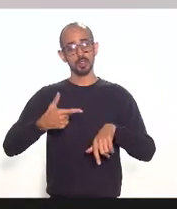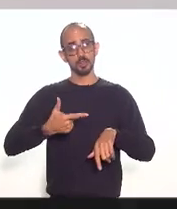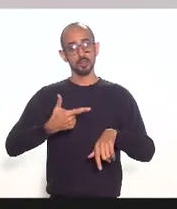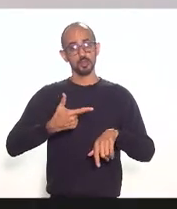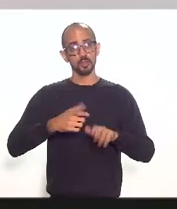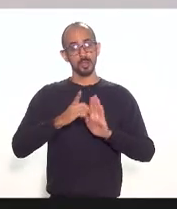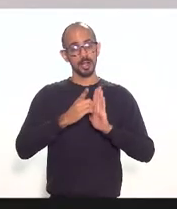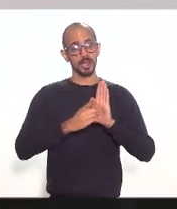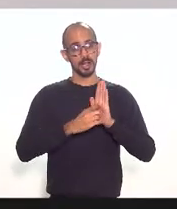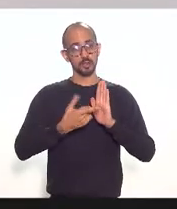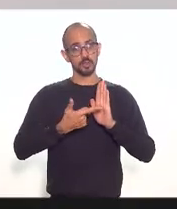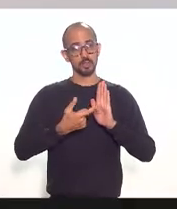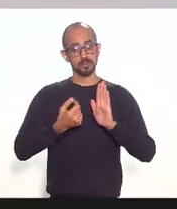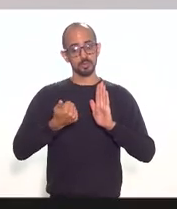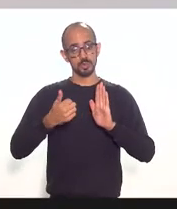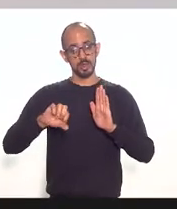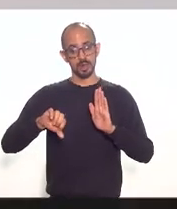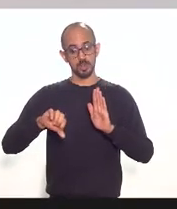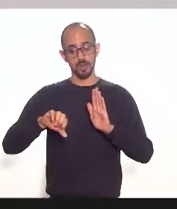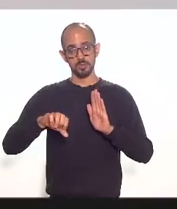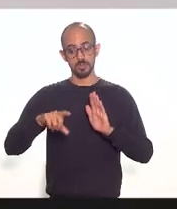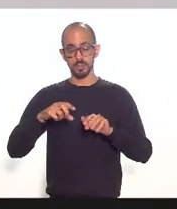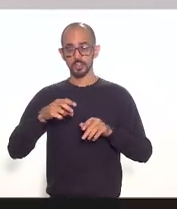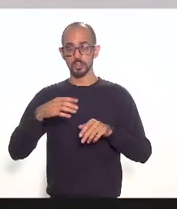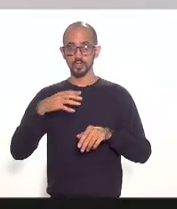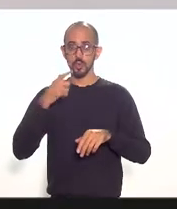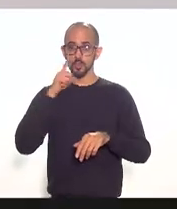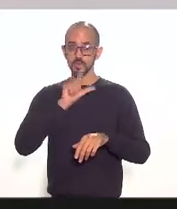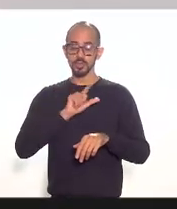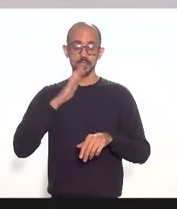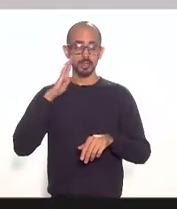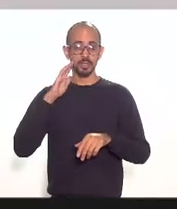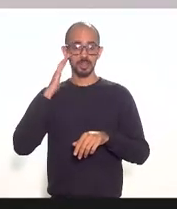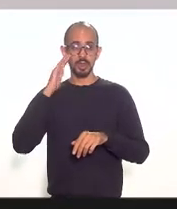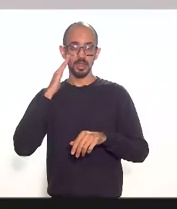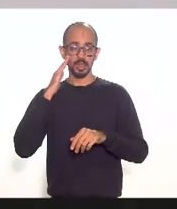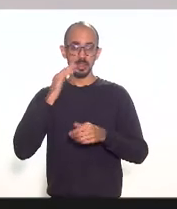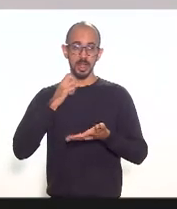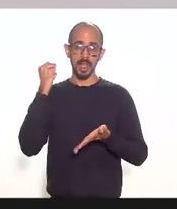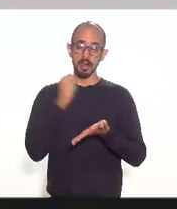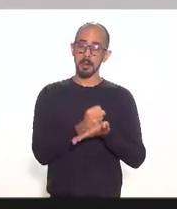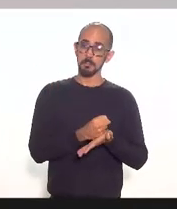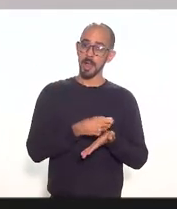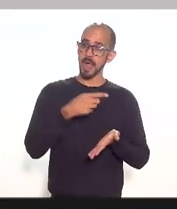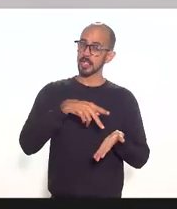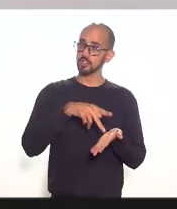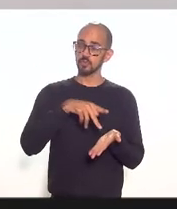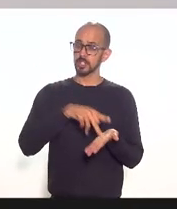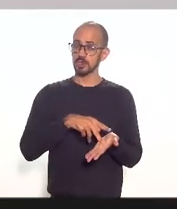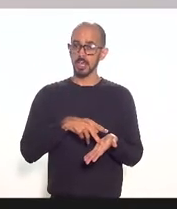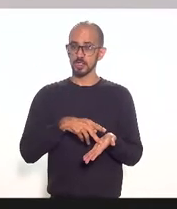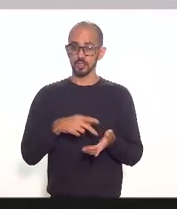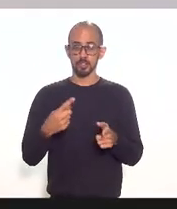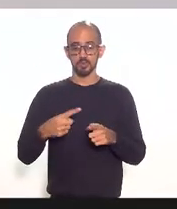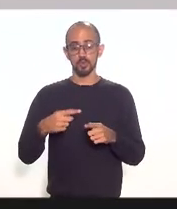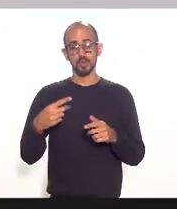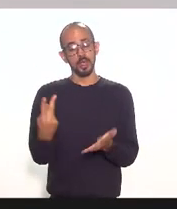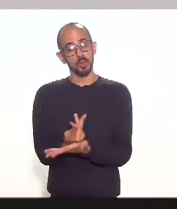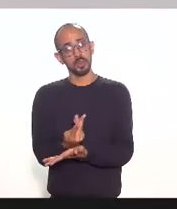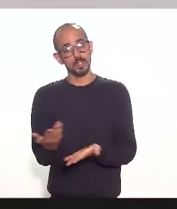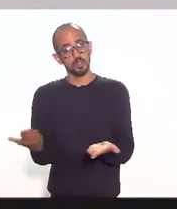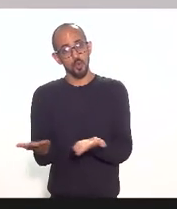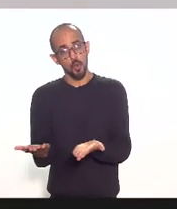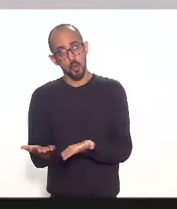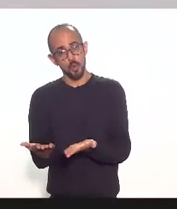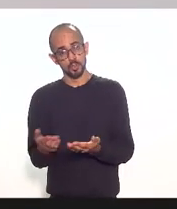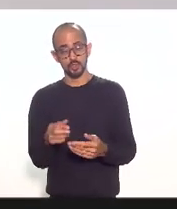para a gente poder prever um impacto verossímil dentro do que tem de diferença do que já existe hoje em vigor para o